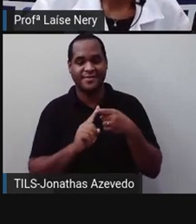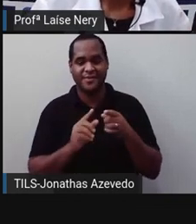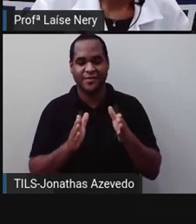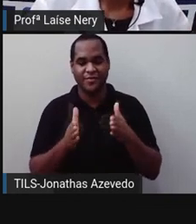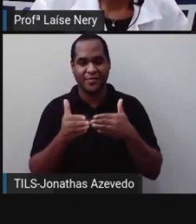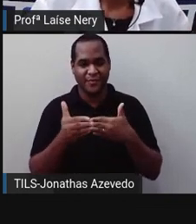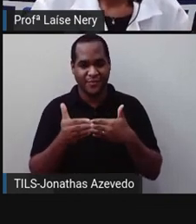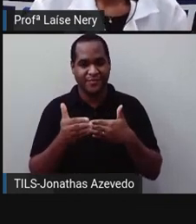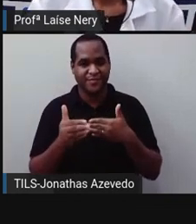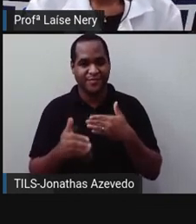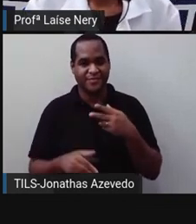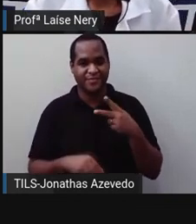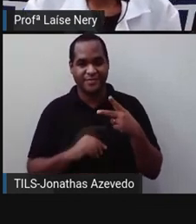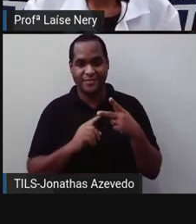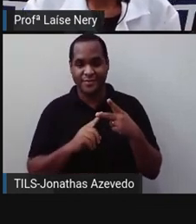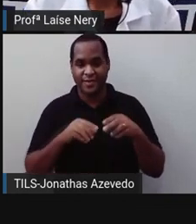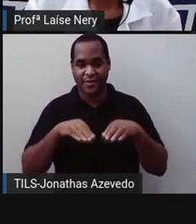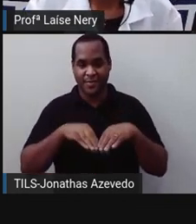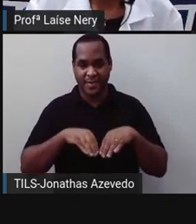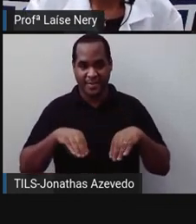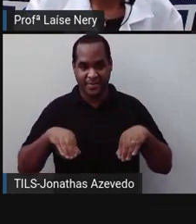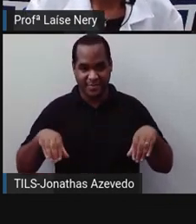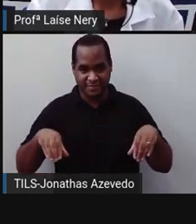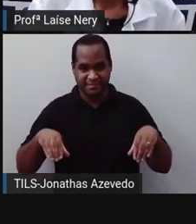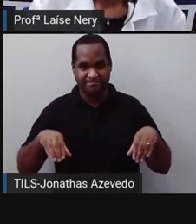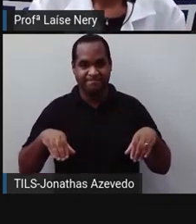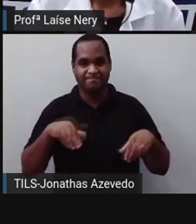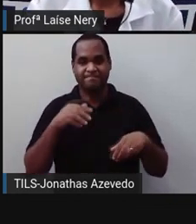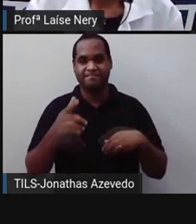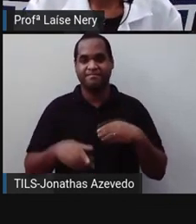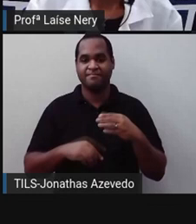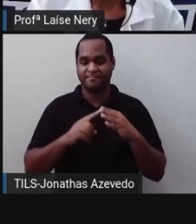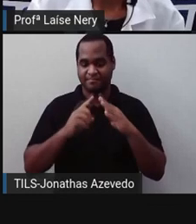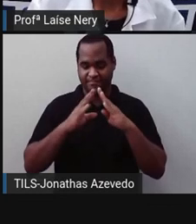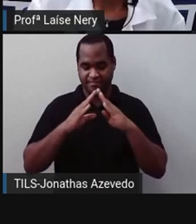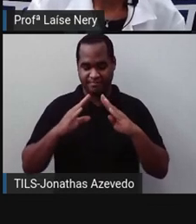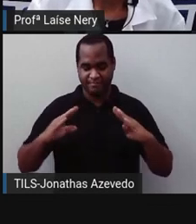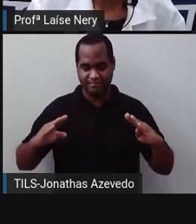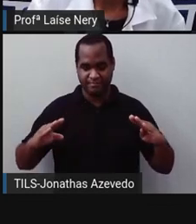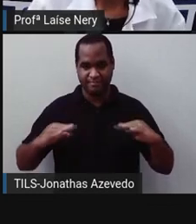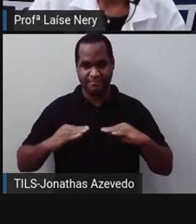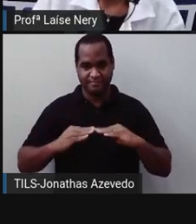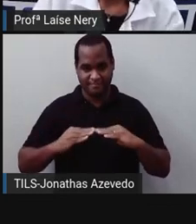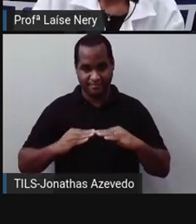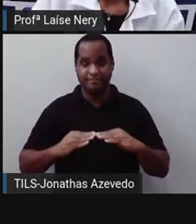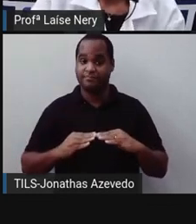cubo, o paralelepípedo e a pirâmide.